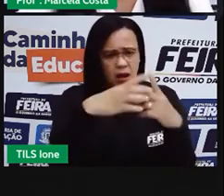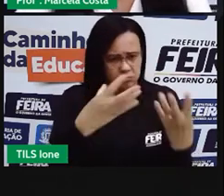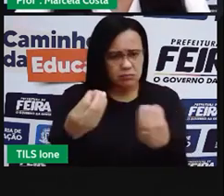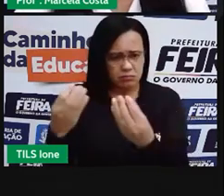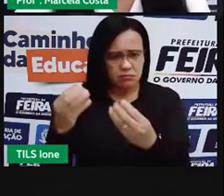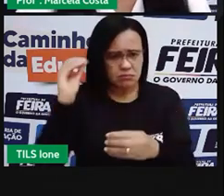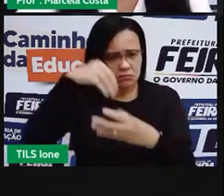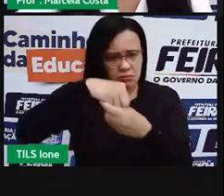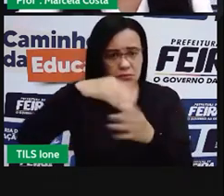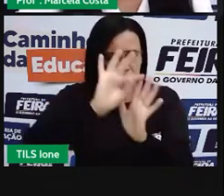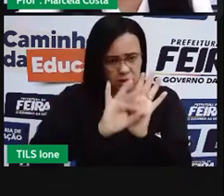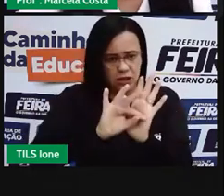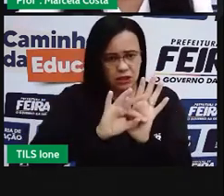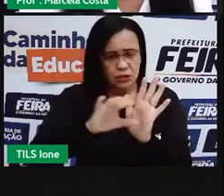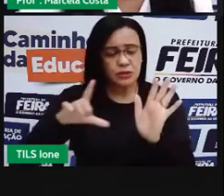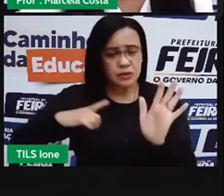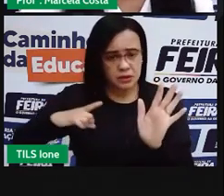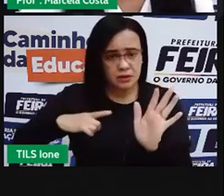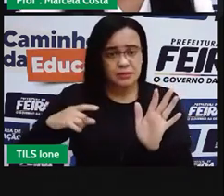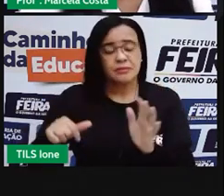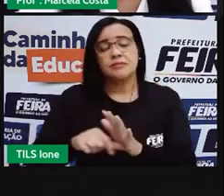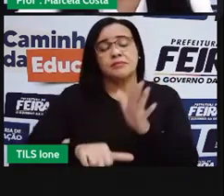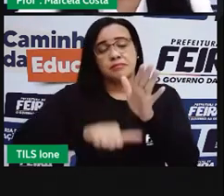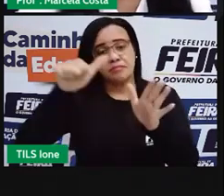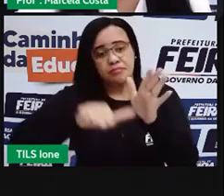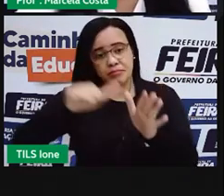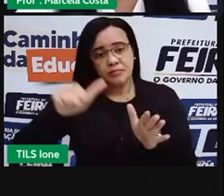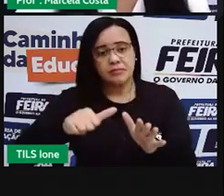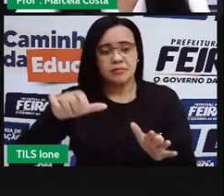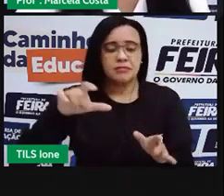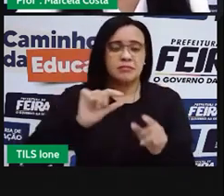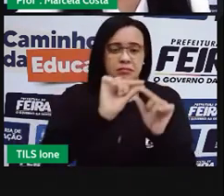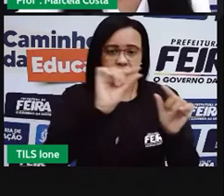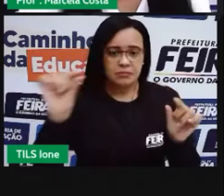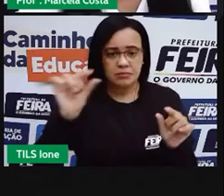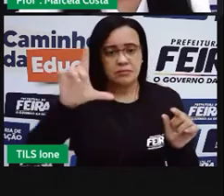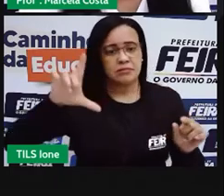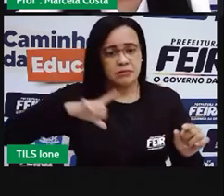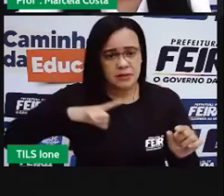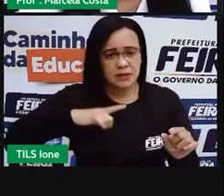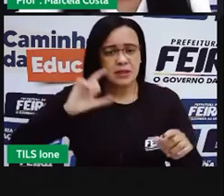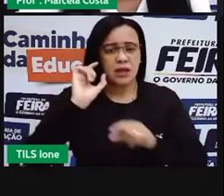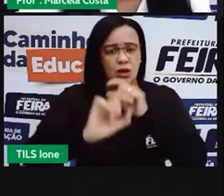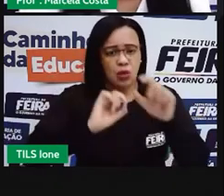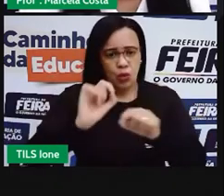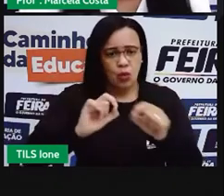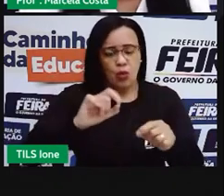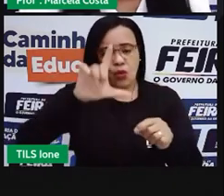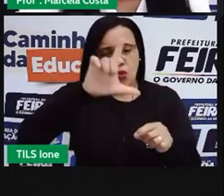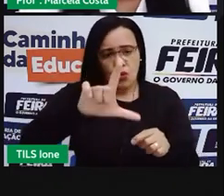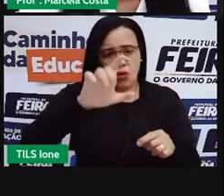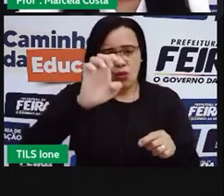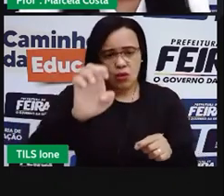Olha, na primeira linha tem novamente a palavra leão.